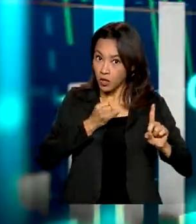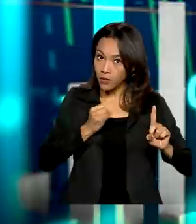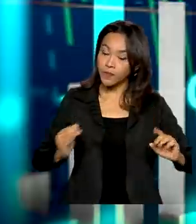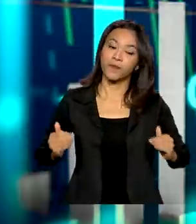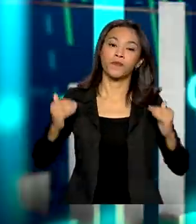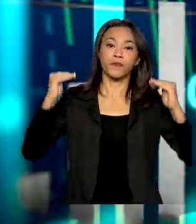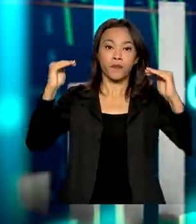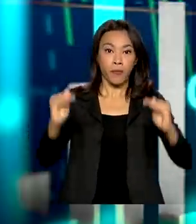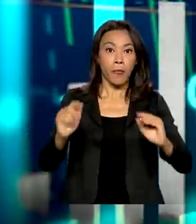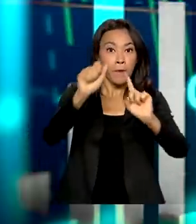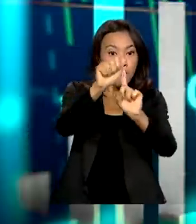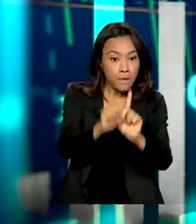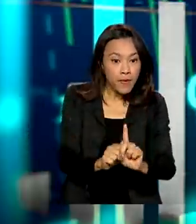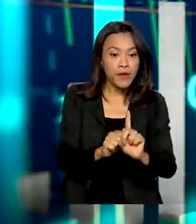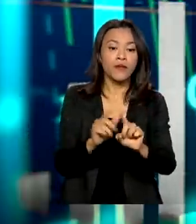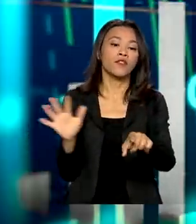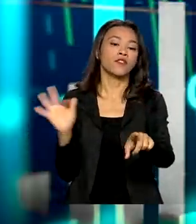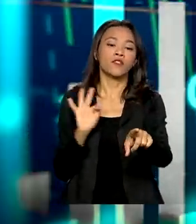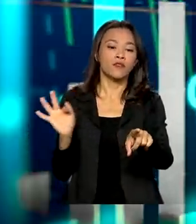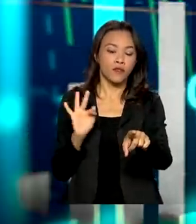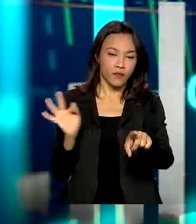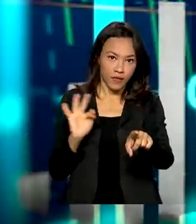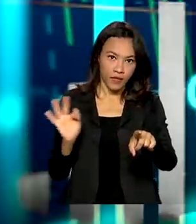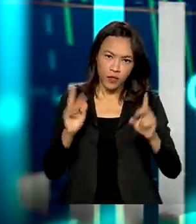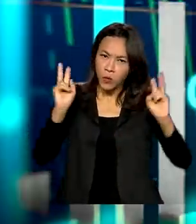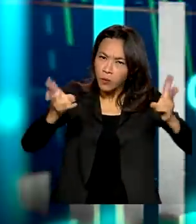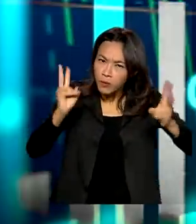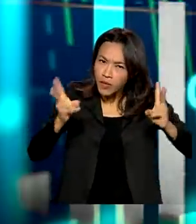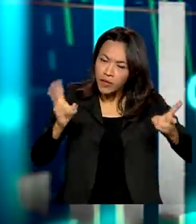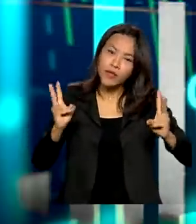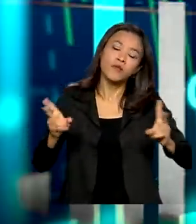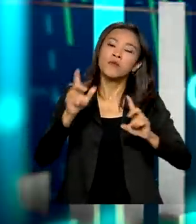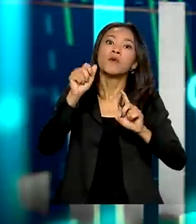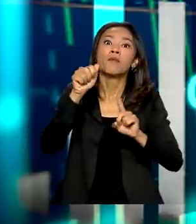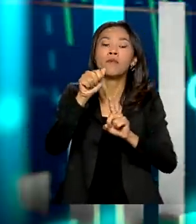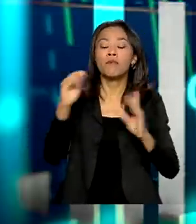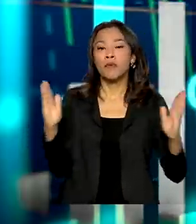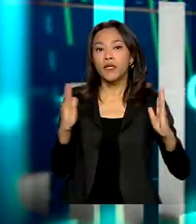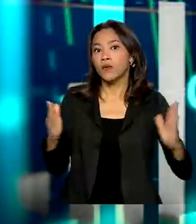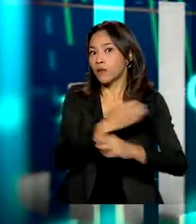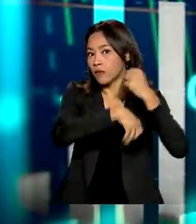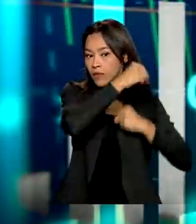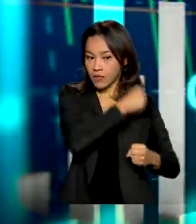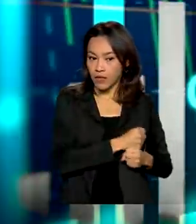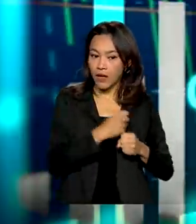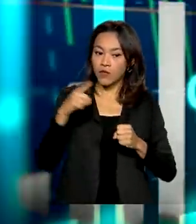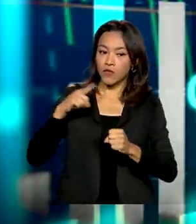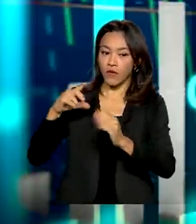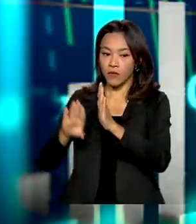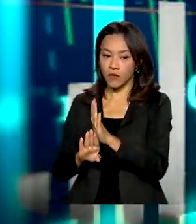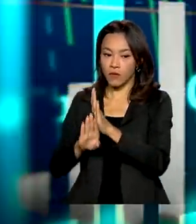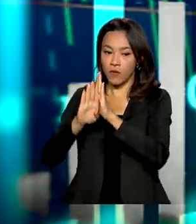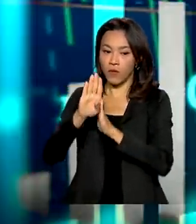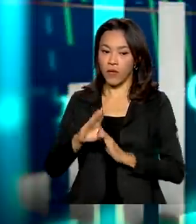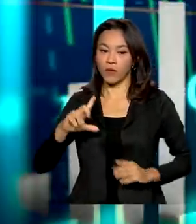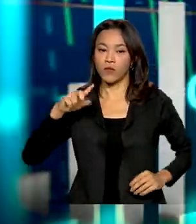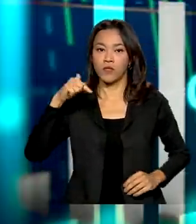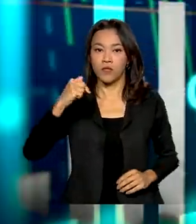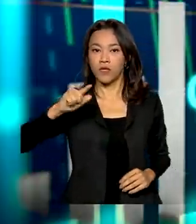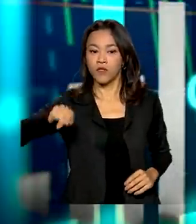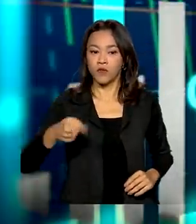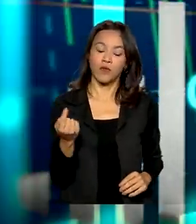considerarmos fevereiro de 2022 em comparação com o mesmo mês de 2021, nós tivemos, na verdade, um crescimento de 7